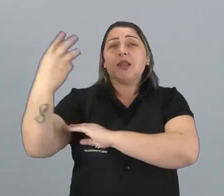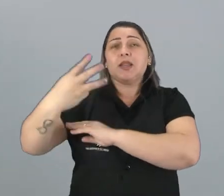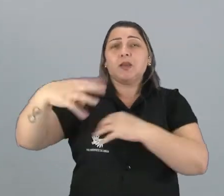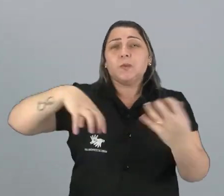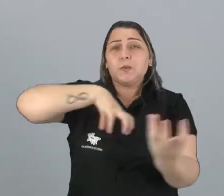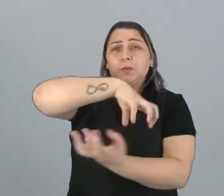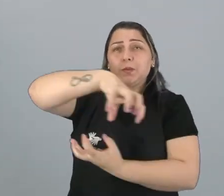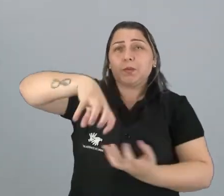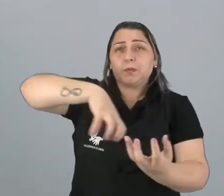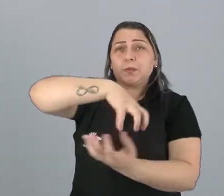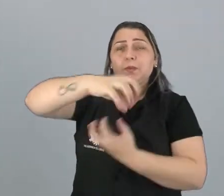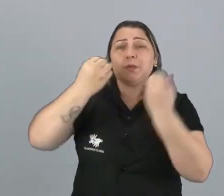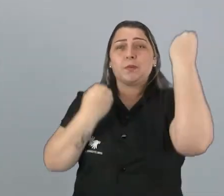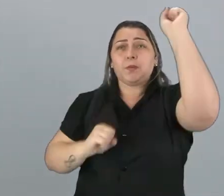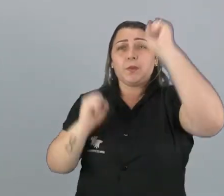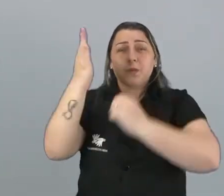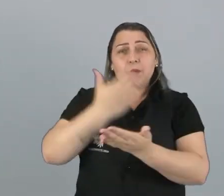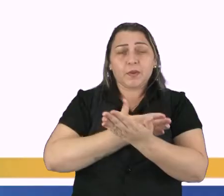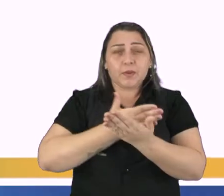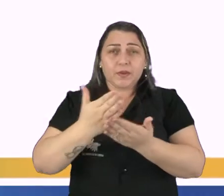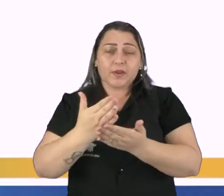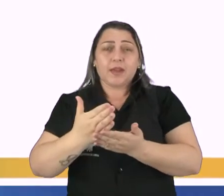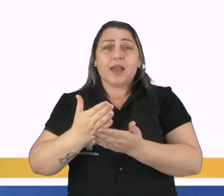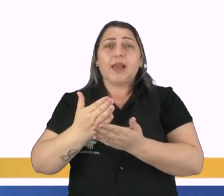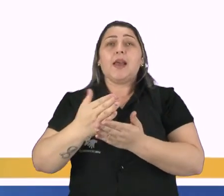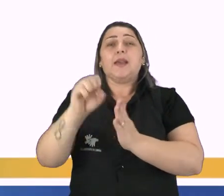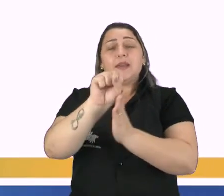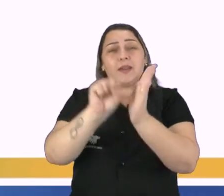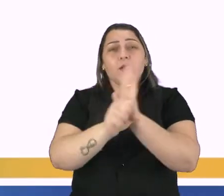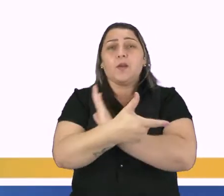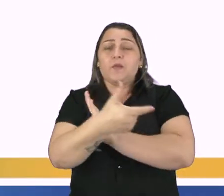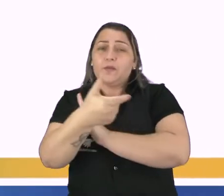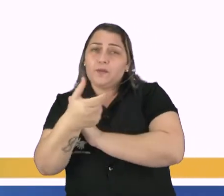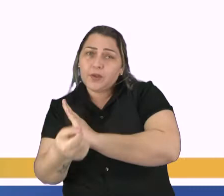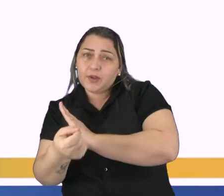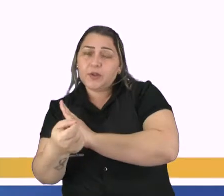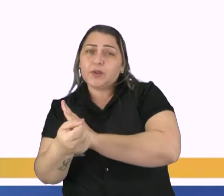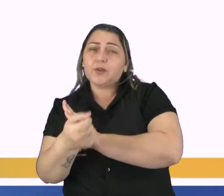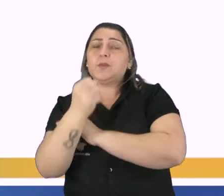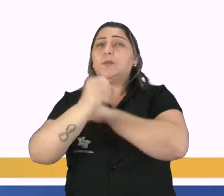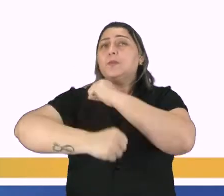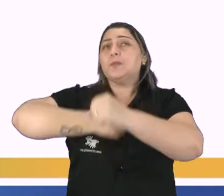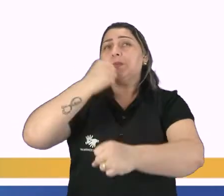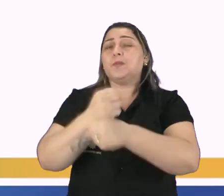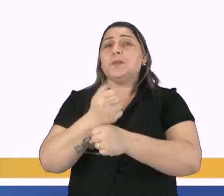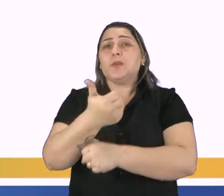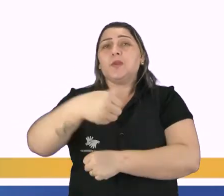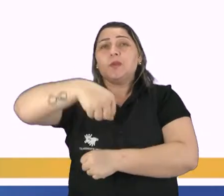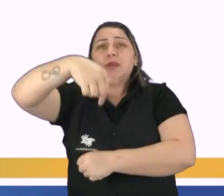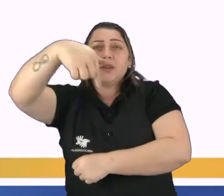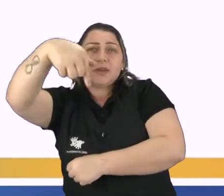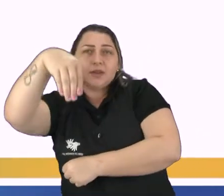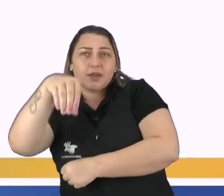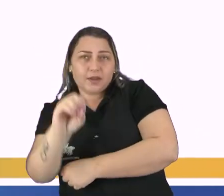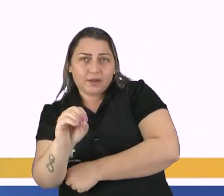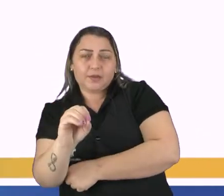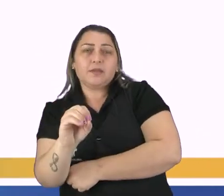industrial, o início da segunda metade do século XX por volta dos anos 1970.